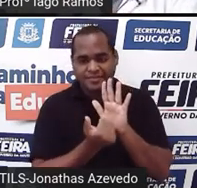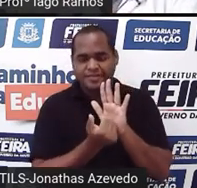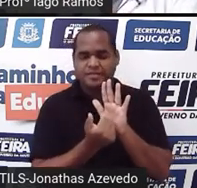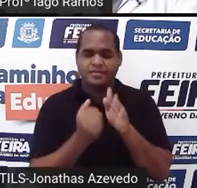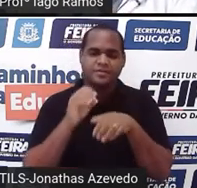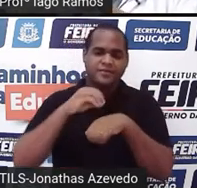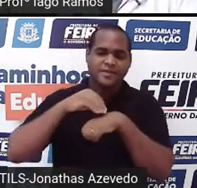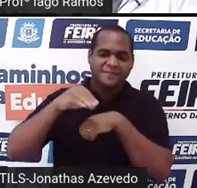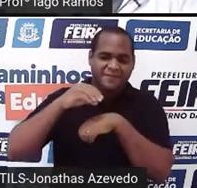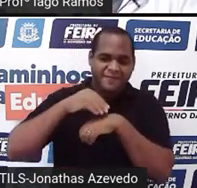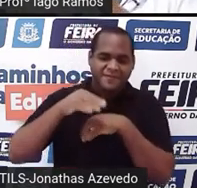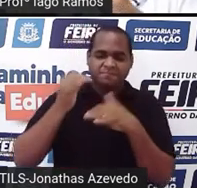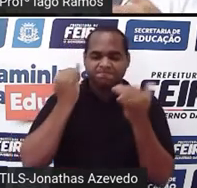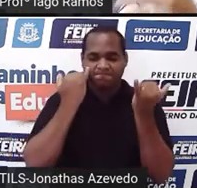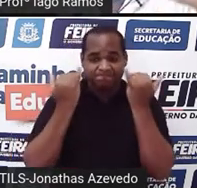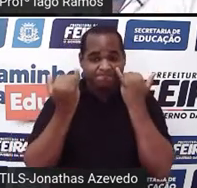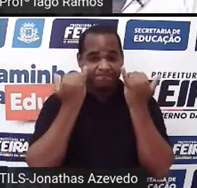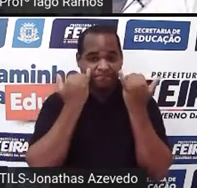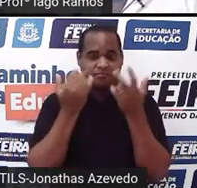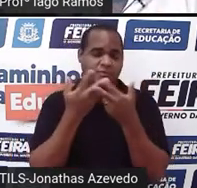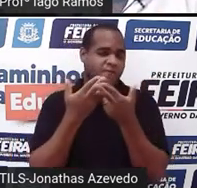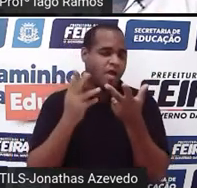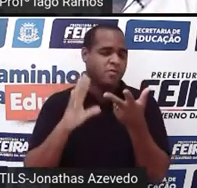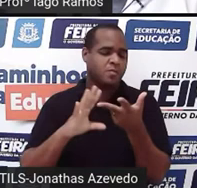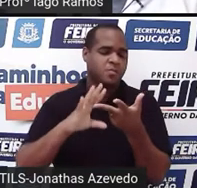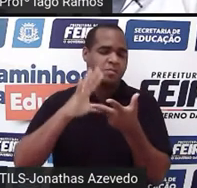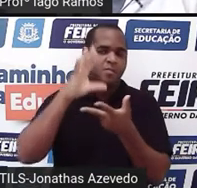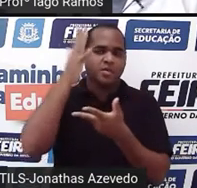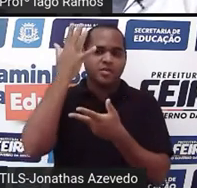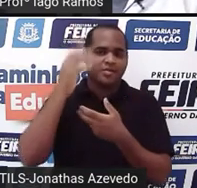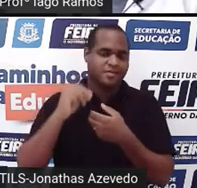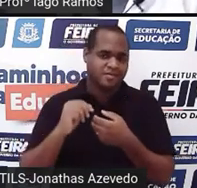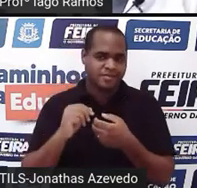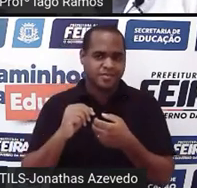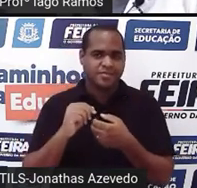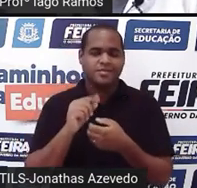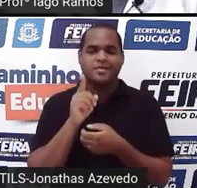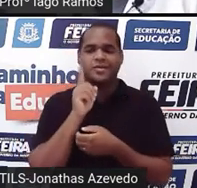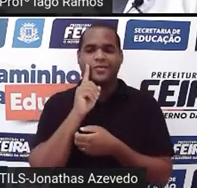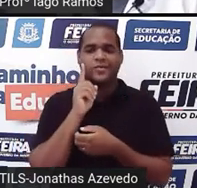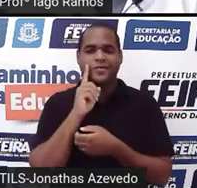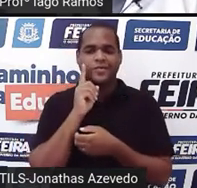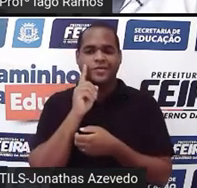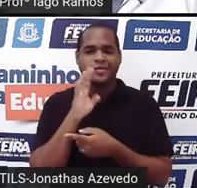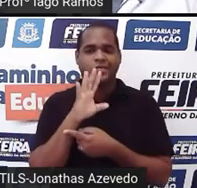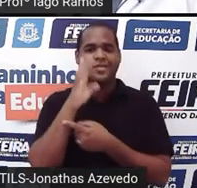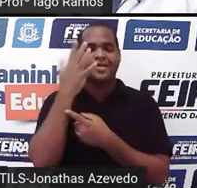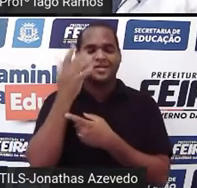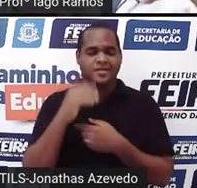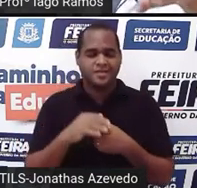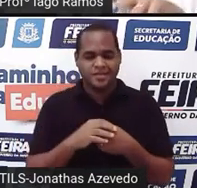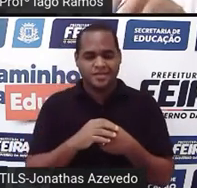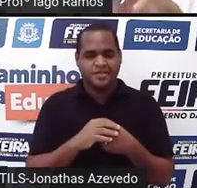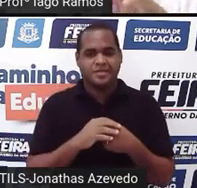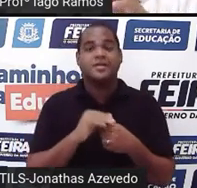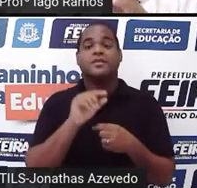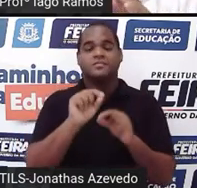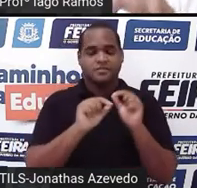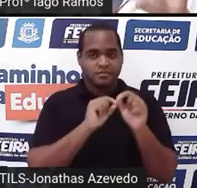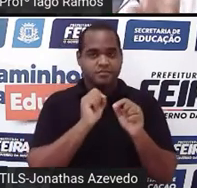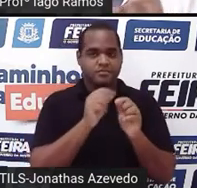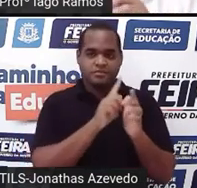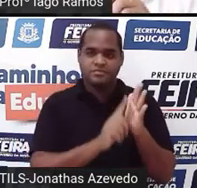Informações. Informações sobre alguma situação que está à nossa volta, tá? E o gráfico é um